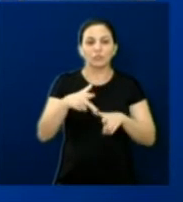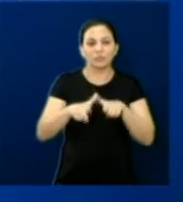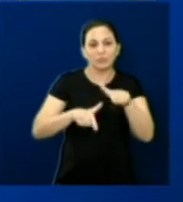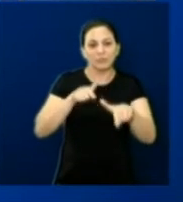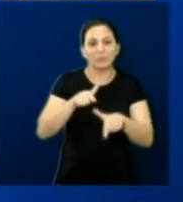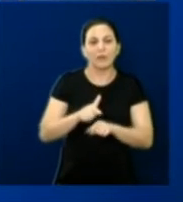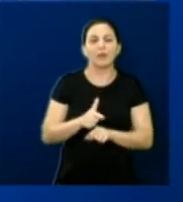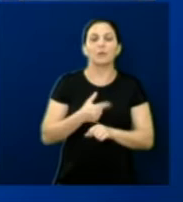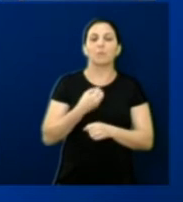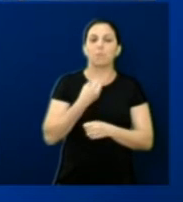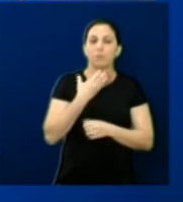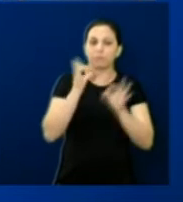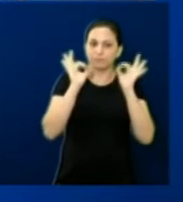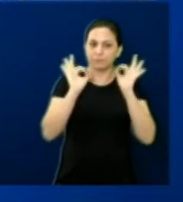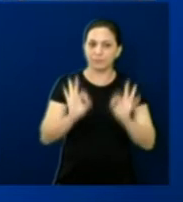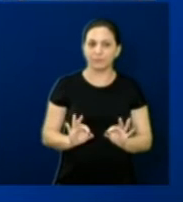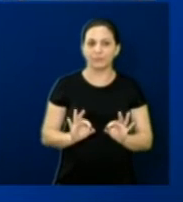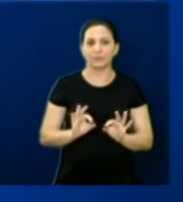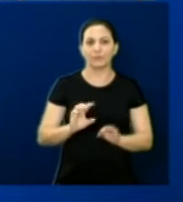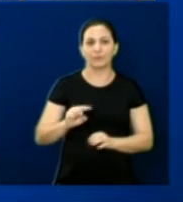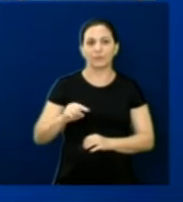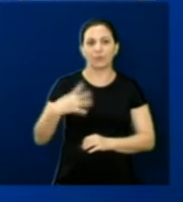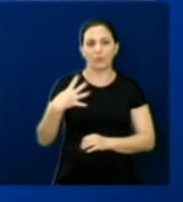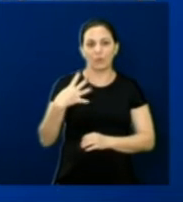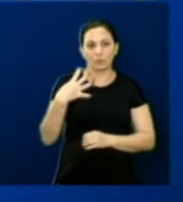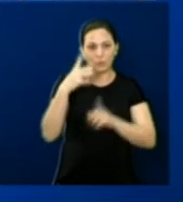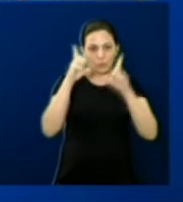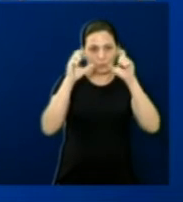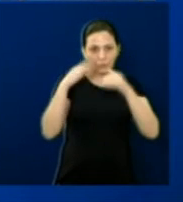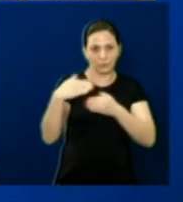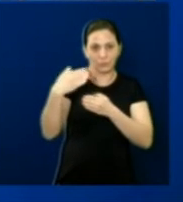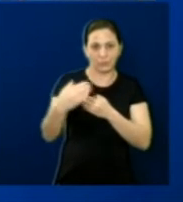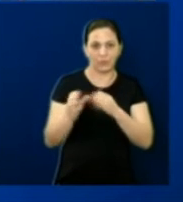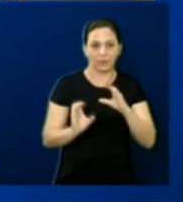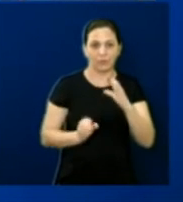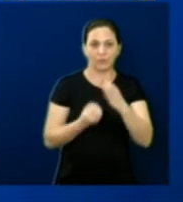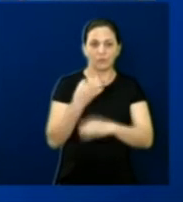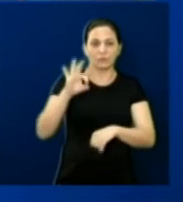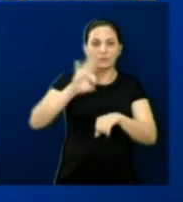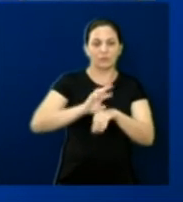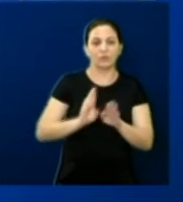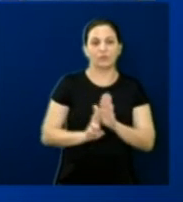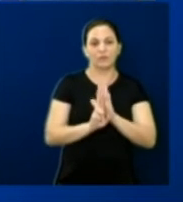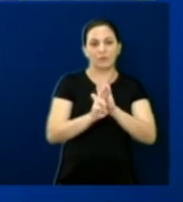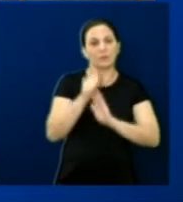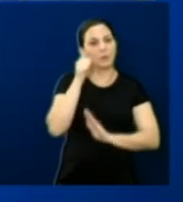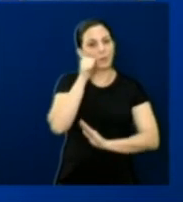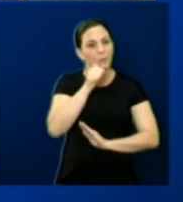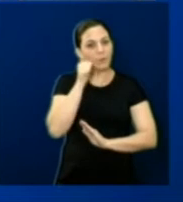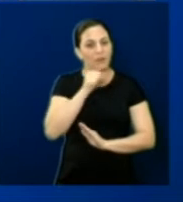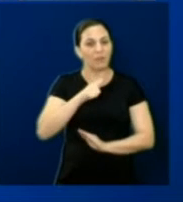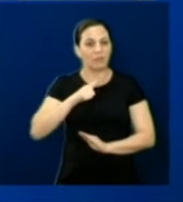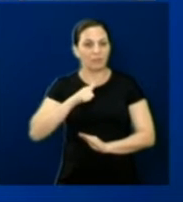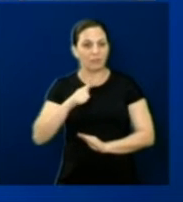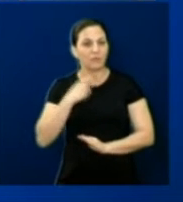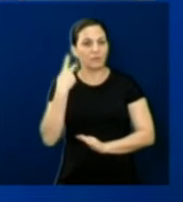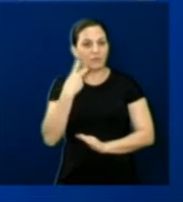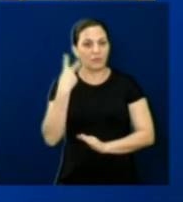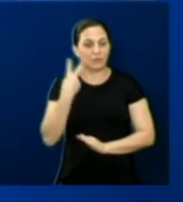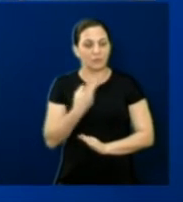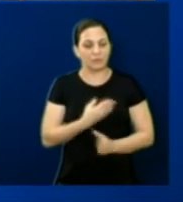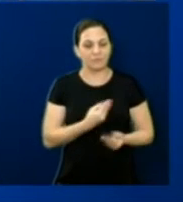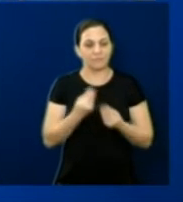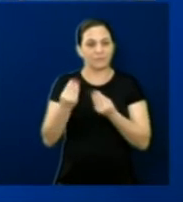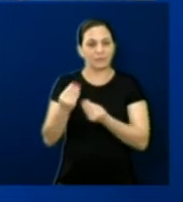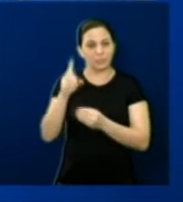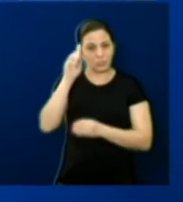viável. A próxima são quatro fotos da inauguração do Centro de Referência da Mulher. Tivemos a presença de vários vereadores da nossa casa, que